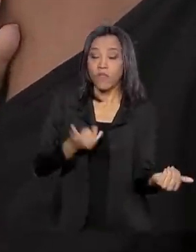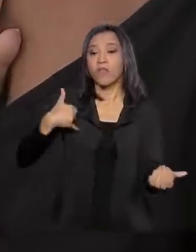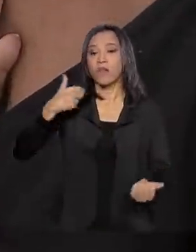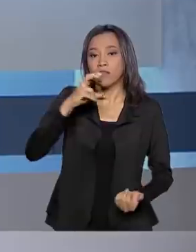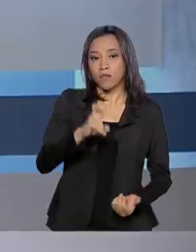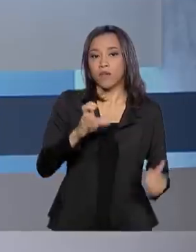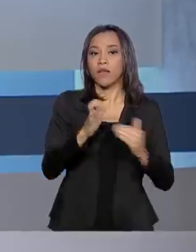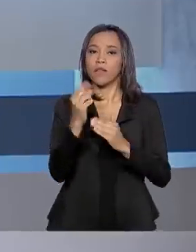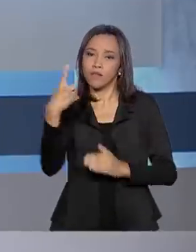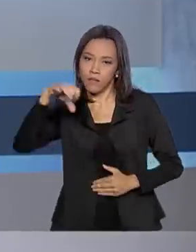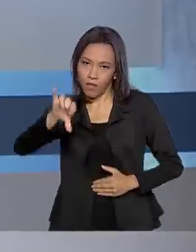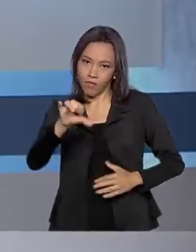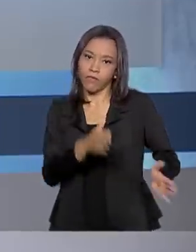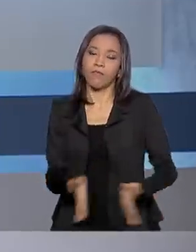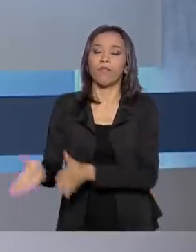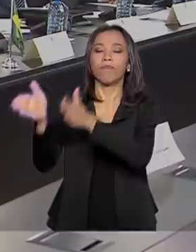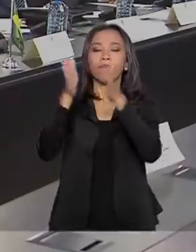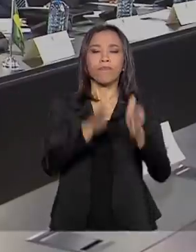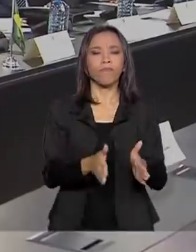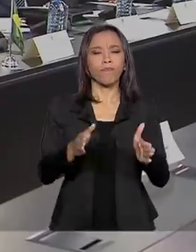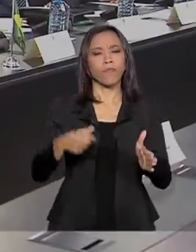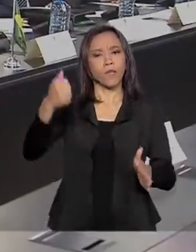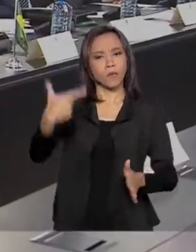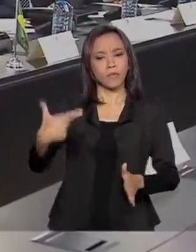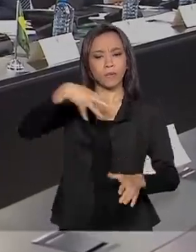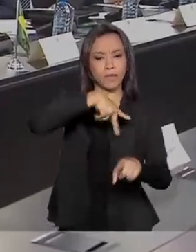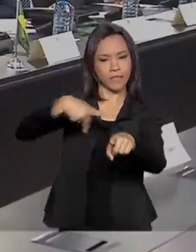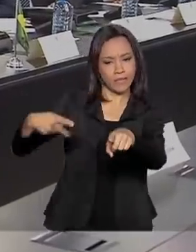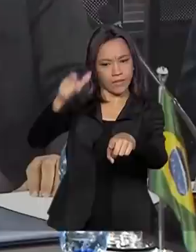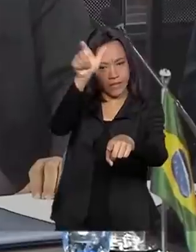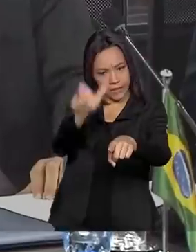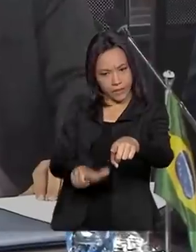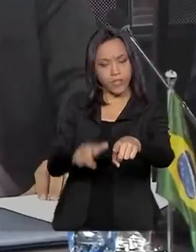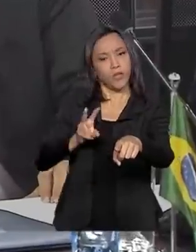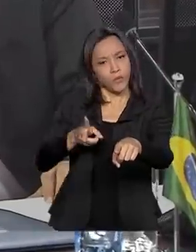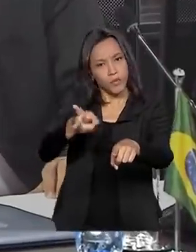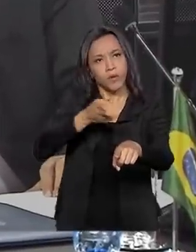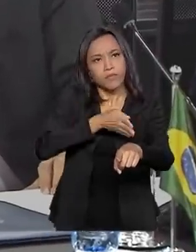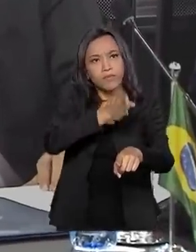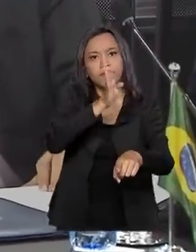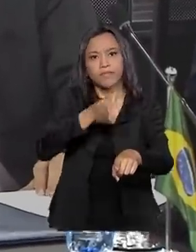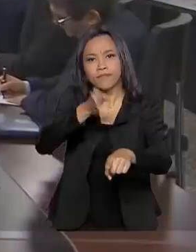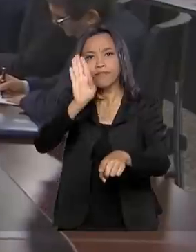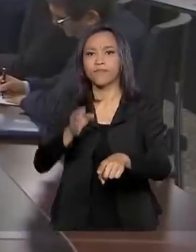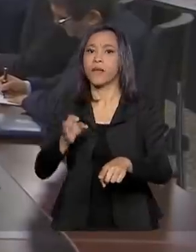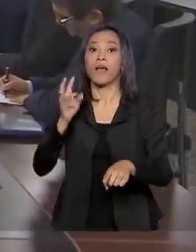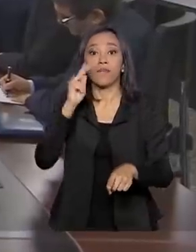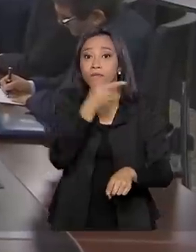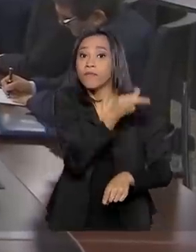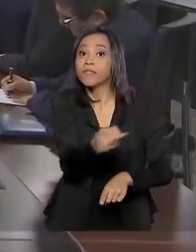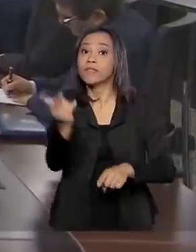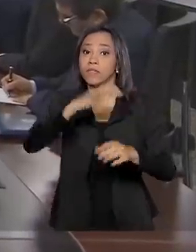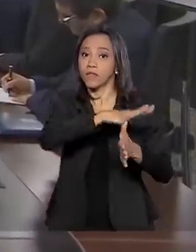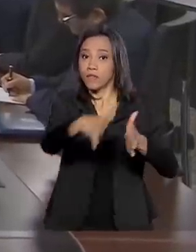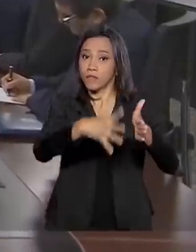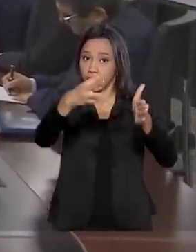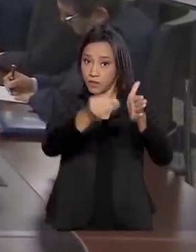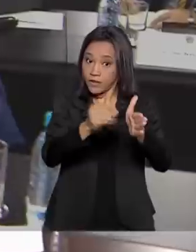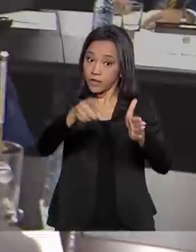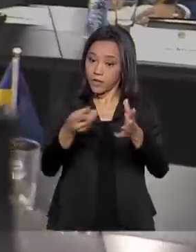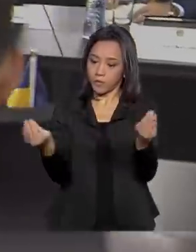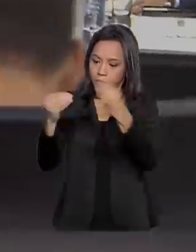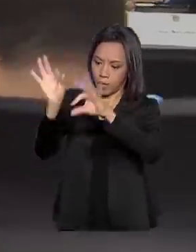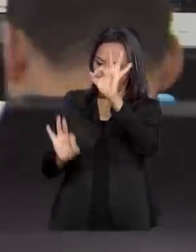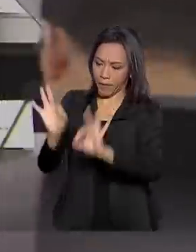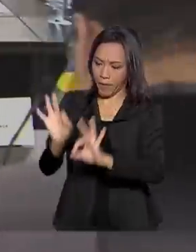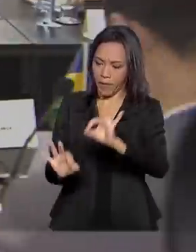anos. E veja também, vice-presidente Hamilton Mourão segue visitando a Amazônia Legal. Plano de ação do Conselho da